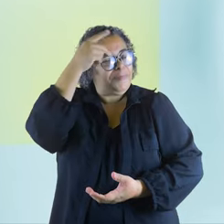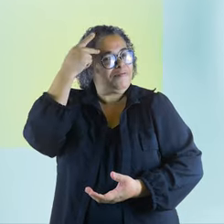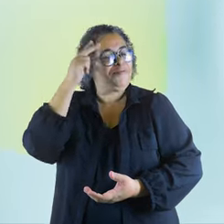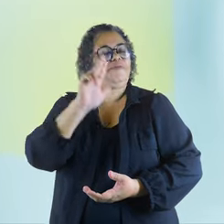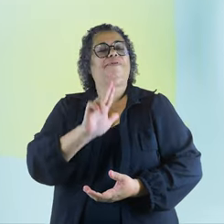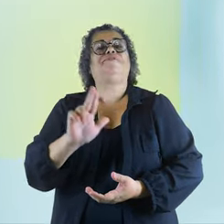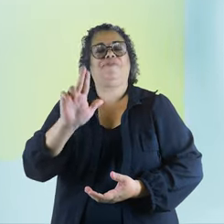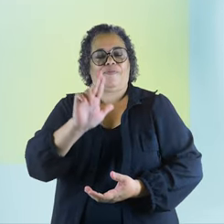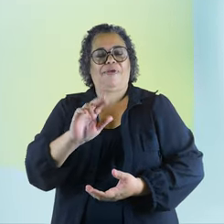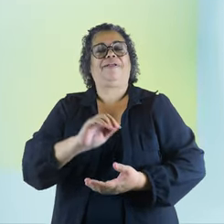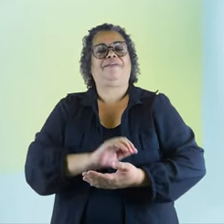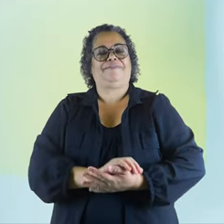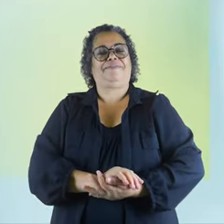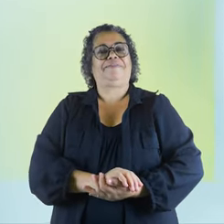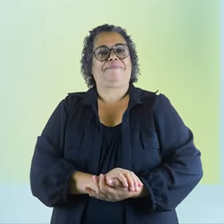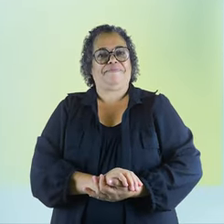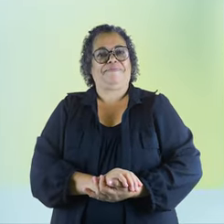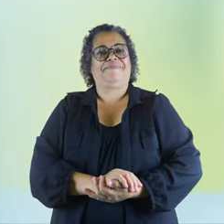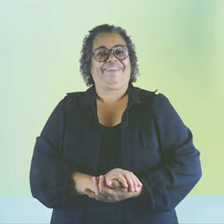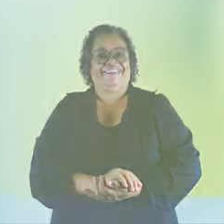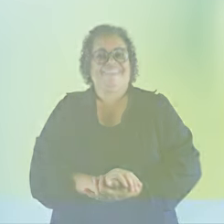Prefeitura de Uberlândia